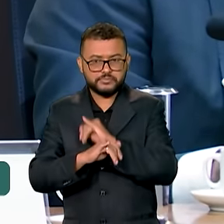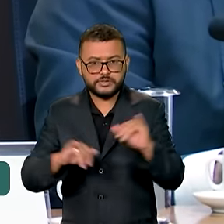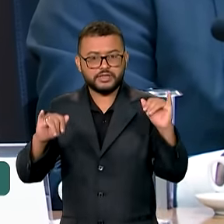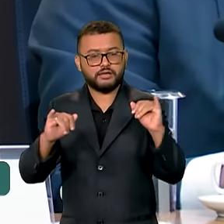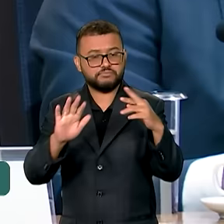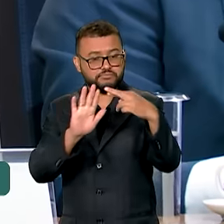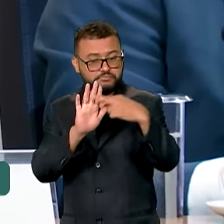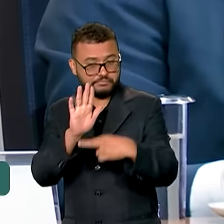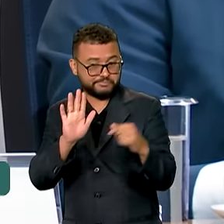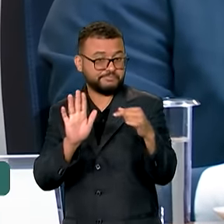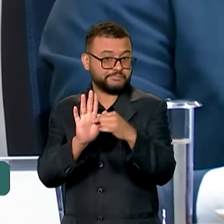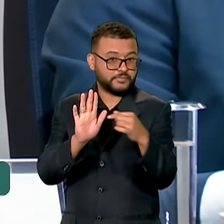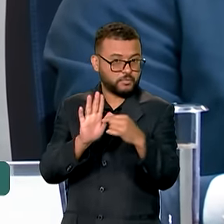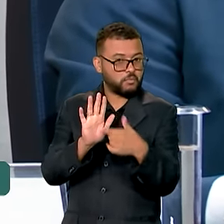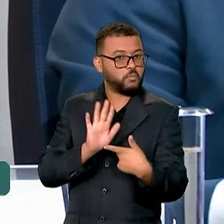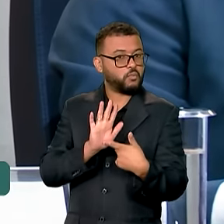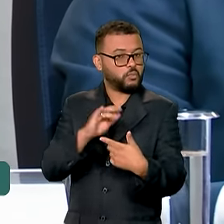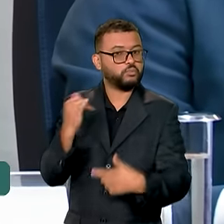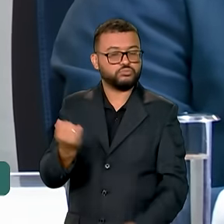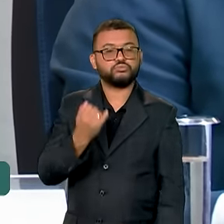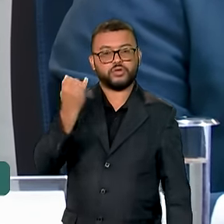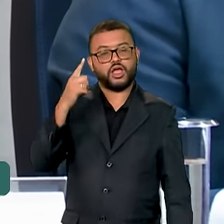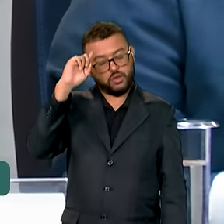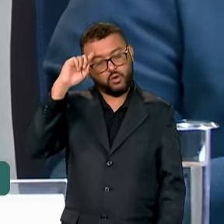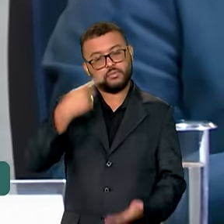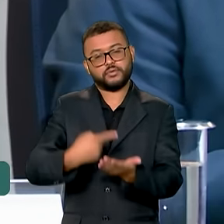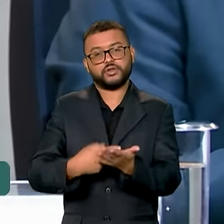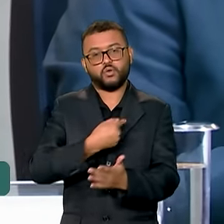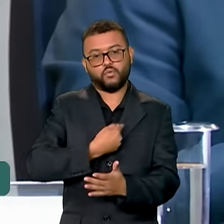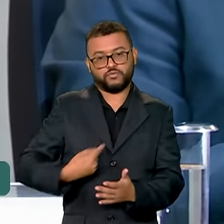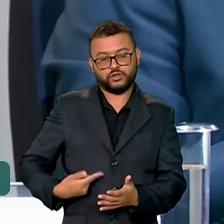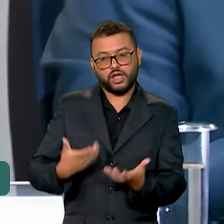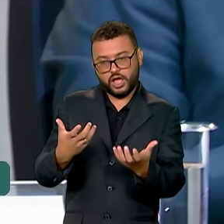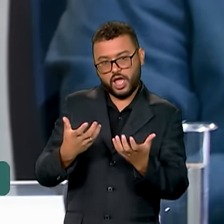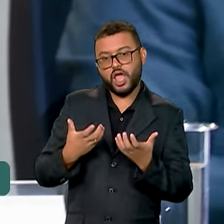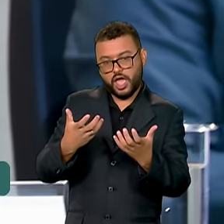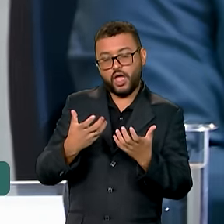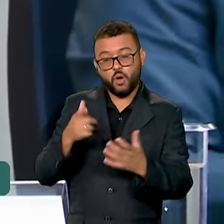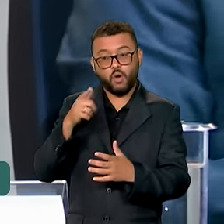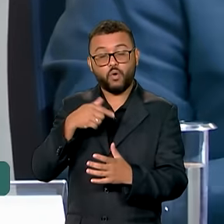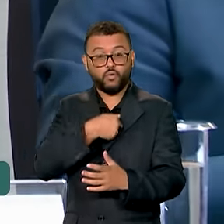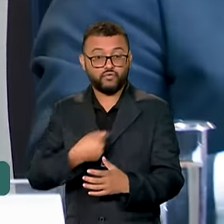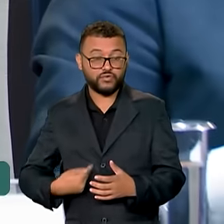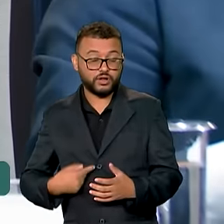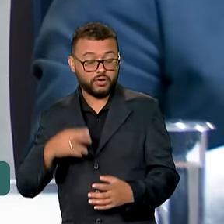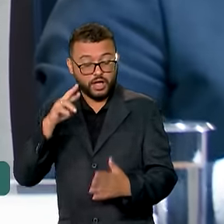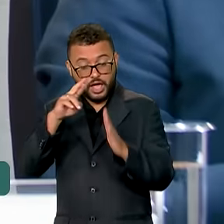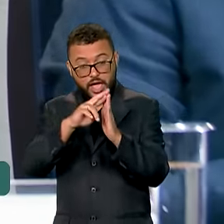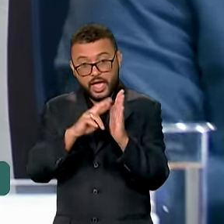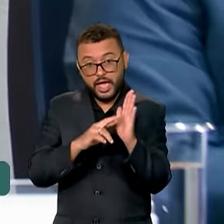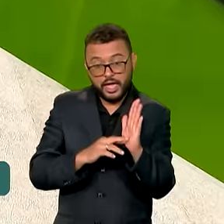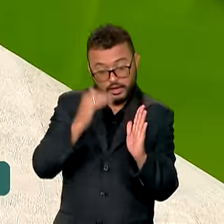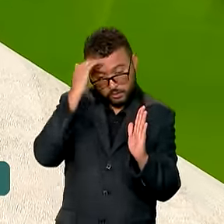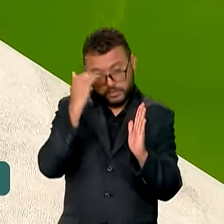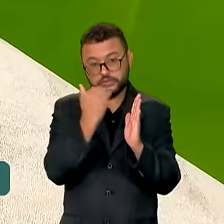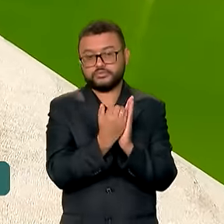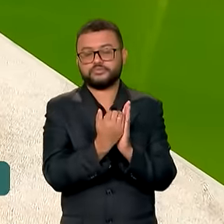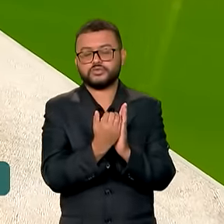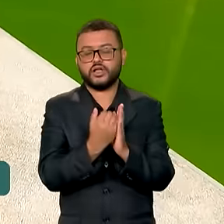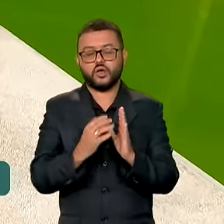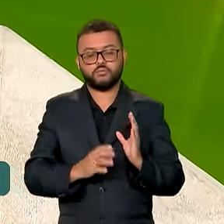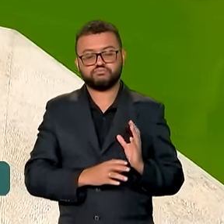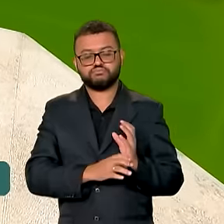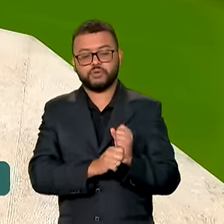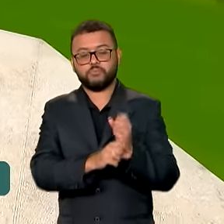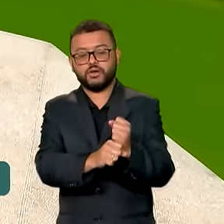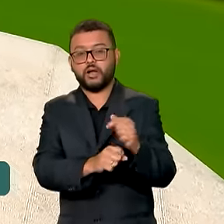esse relatório traz, o compromisso do governo federal com as regras fiscais existentes. Do total